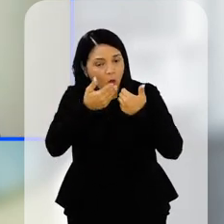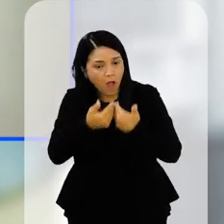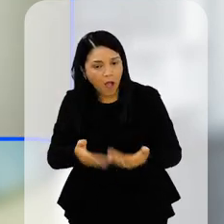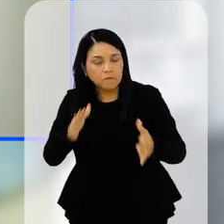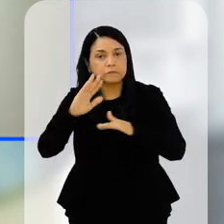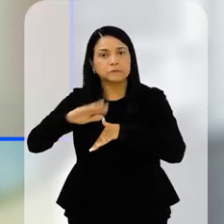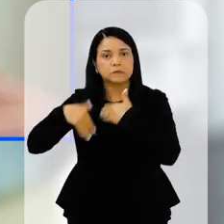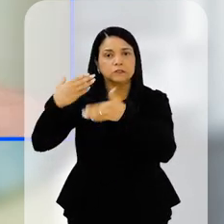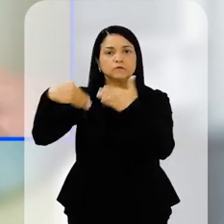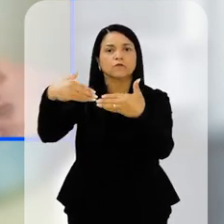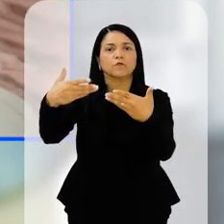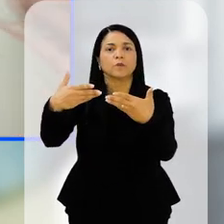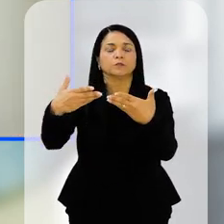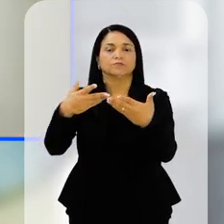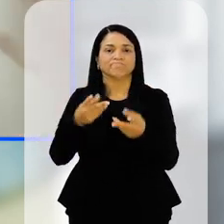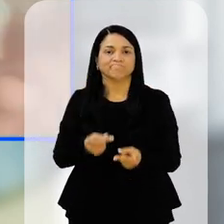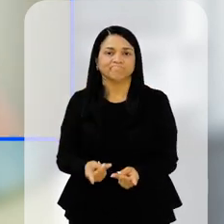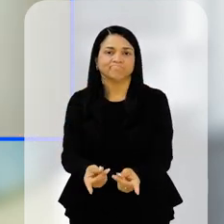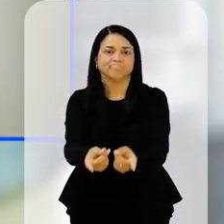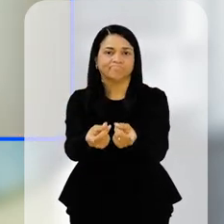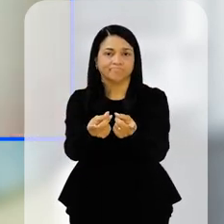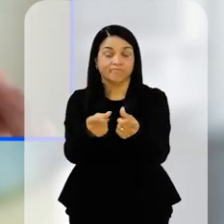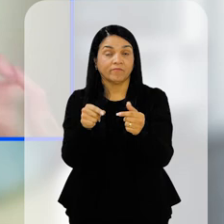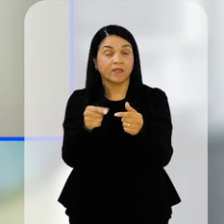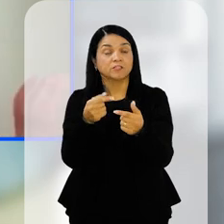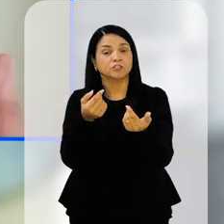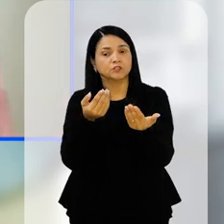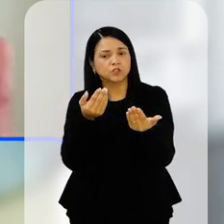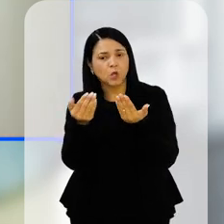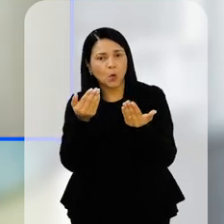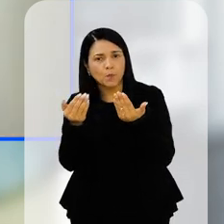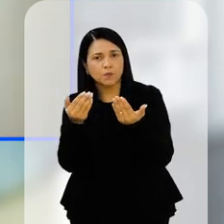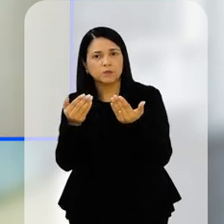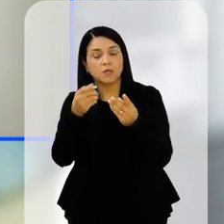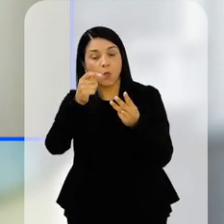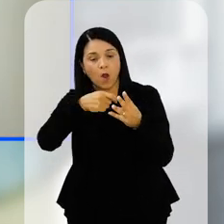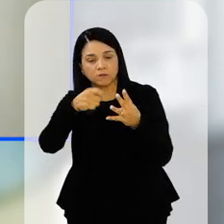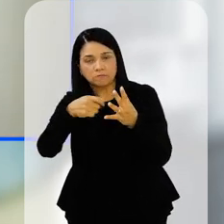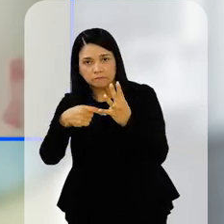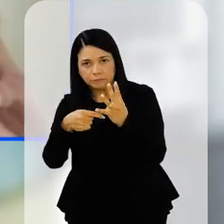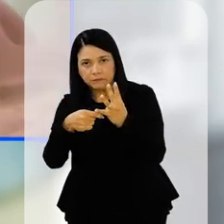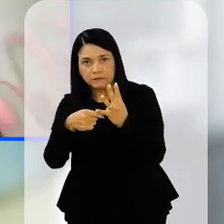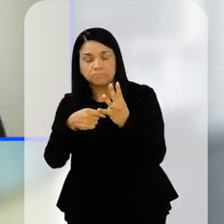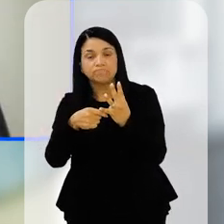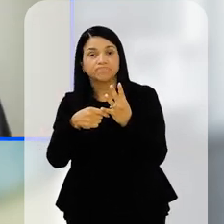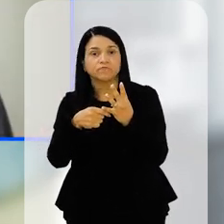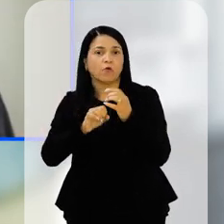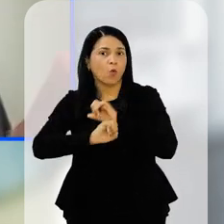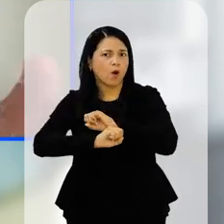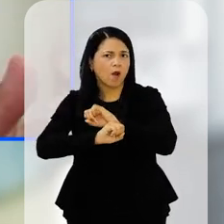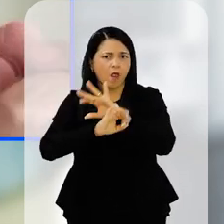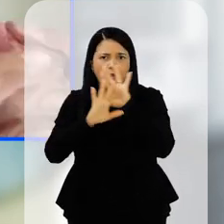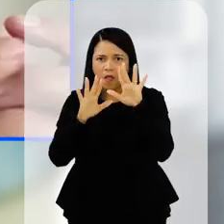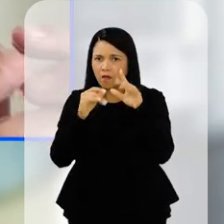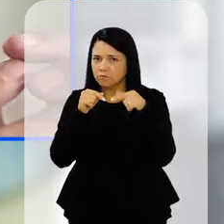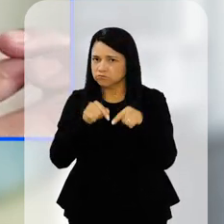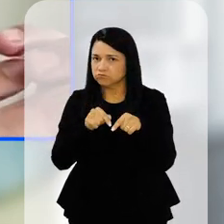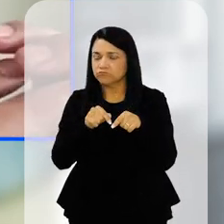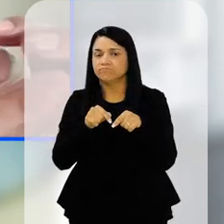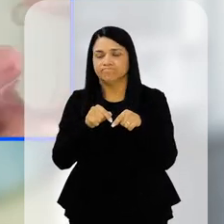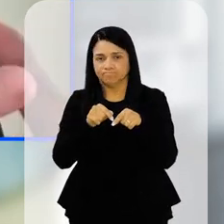para um desenvolvimento muito mais duradouro. A gente mediu isso até quatro meses, e isso ficou muito evidente com quatro meses.